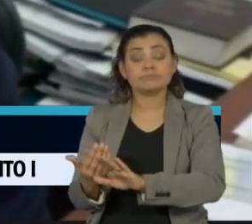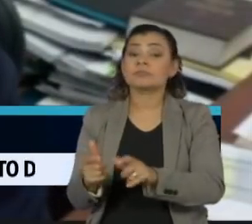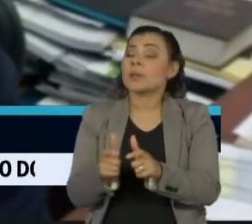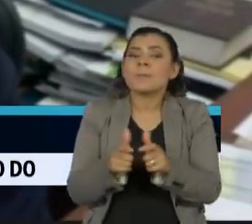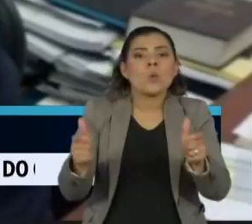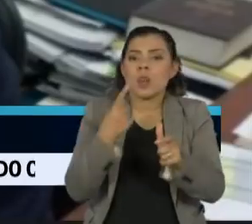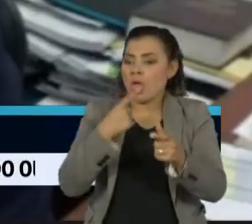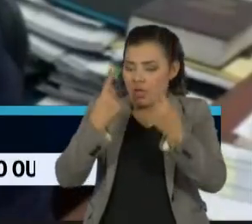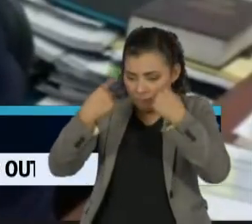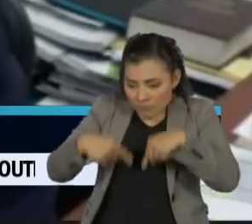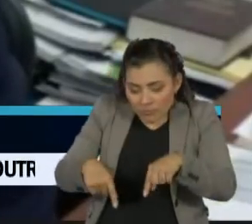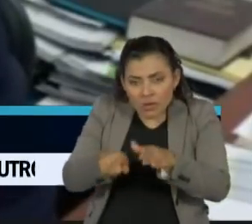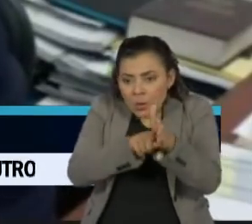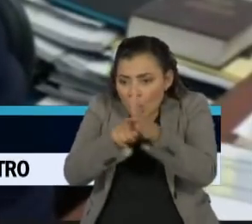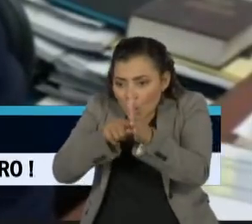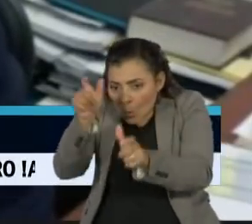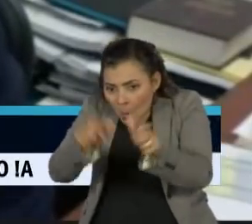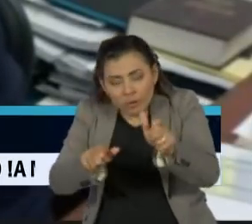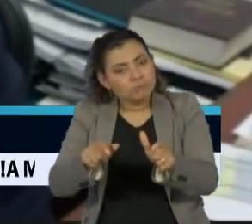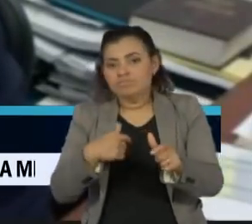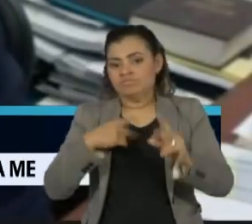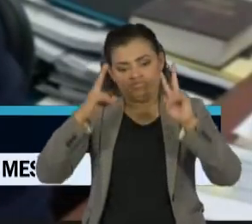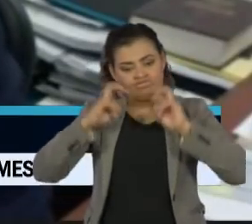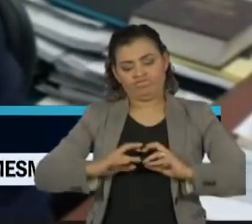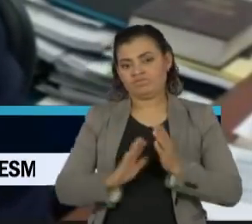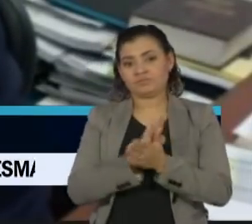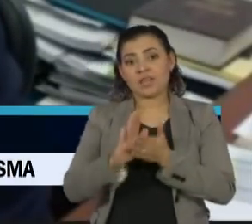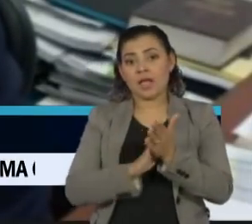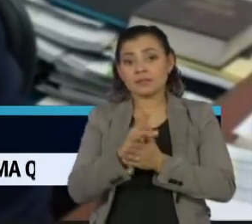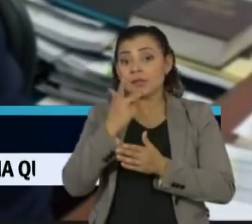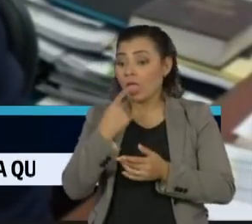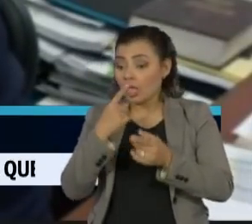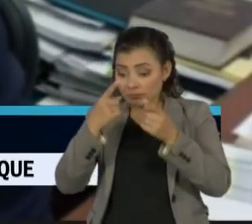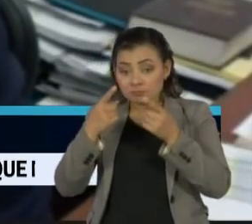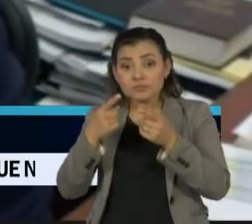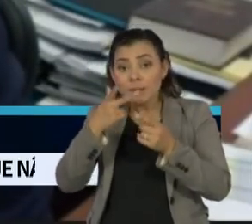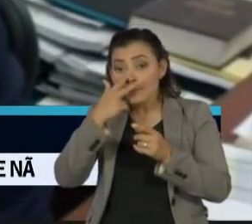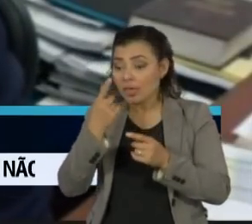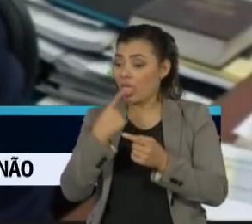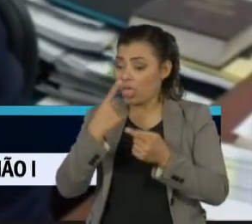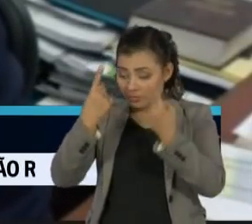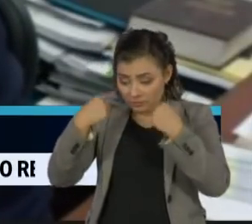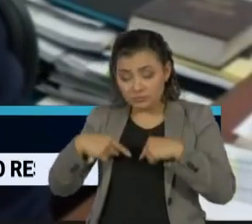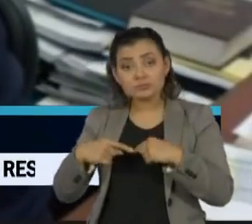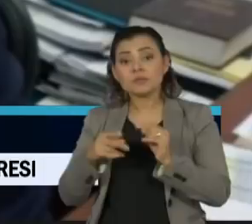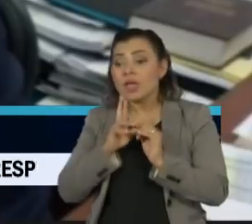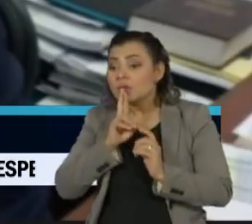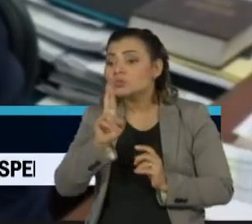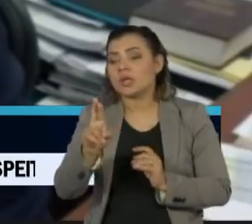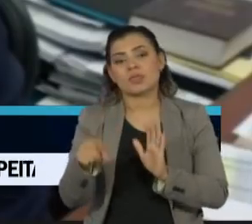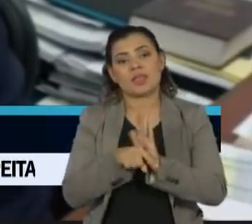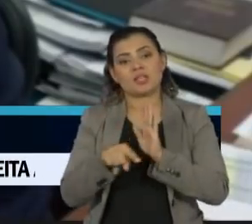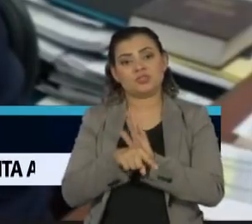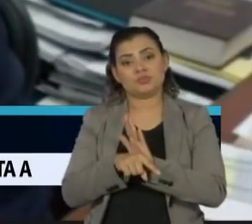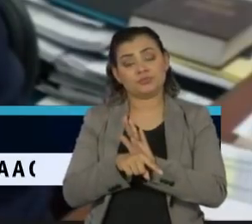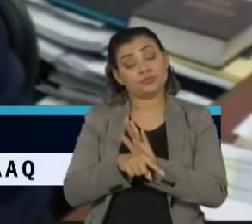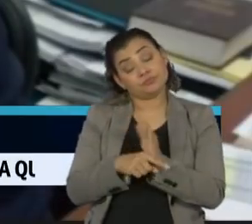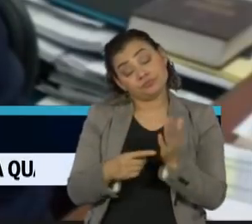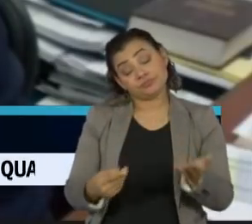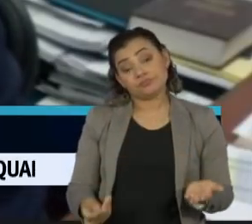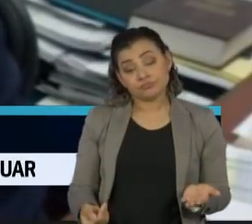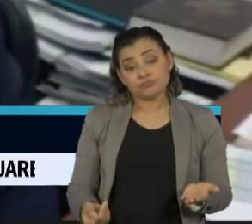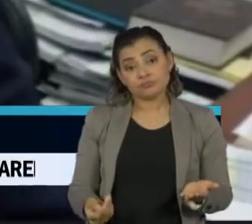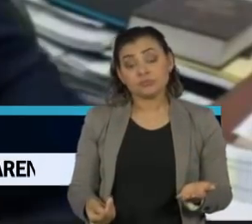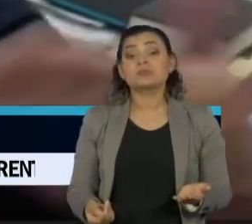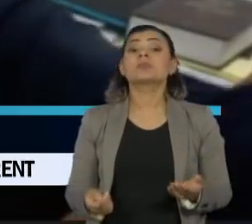testes e dos indivíduos serão assintomáticos com teste negativo. Quer dizer, teste rápido, ele é negativo,